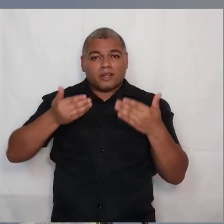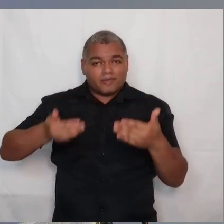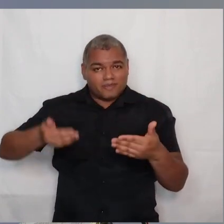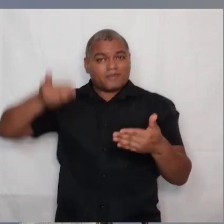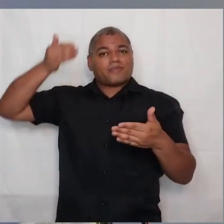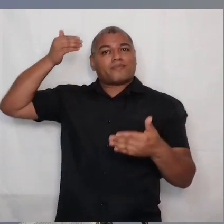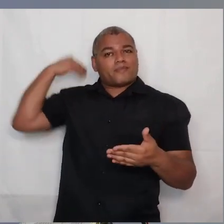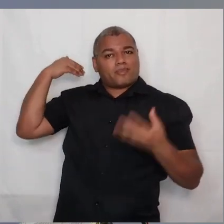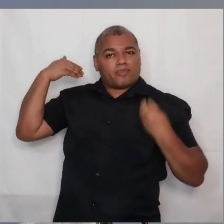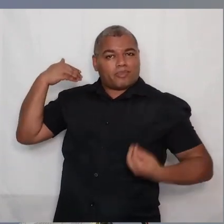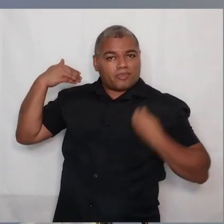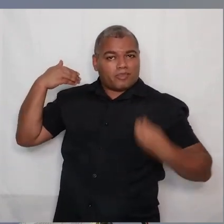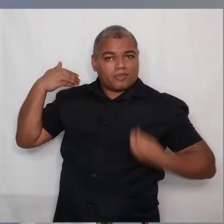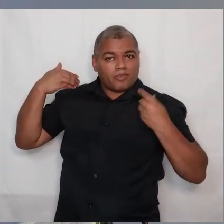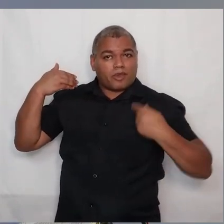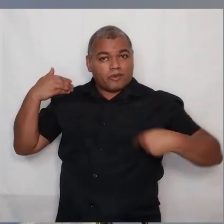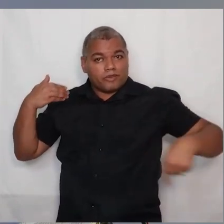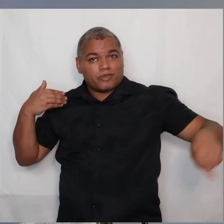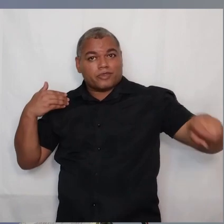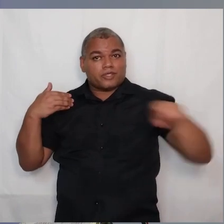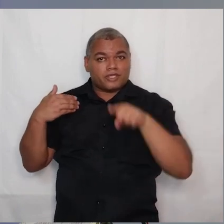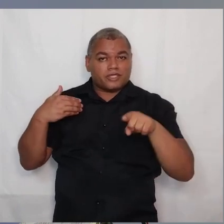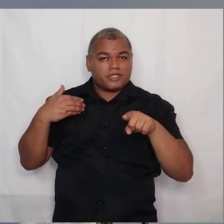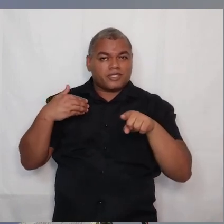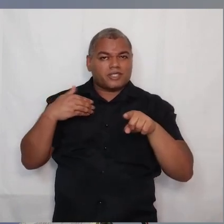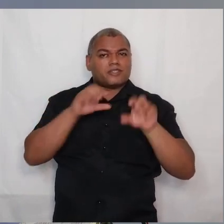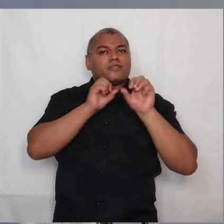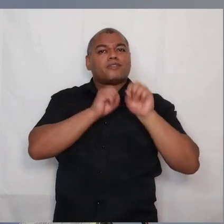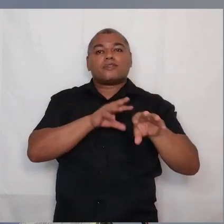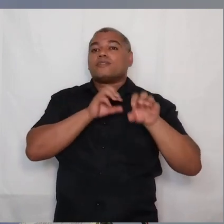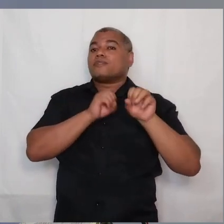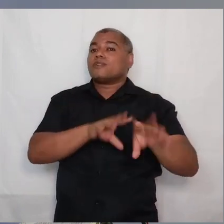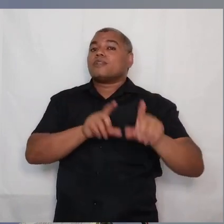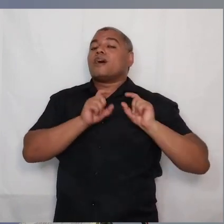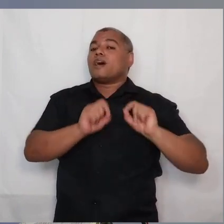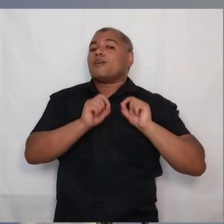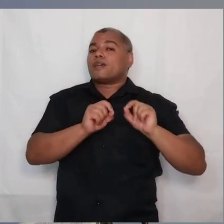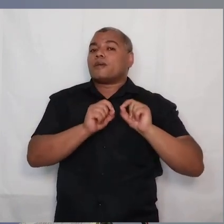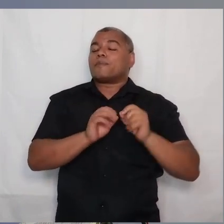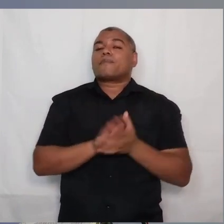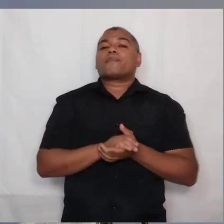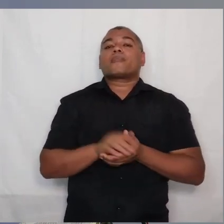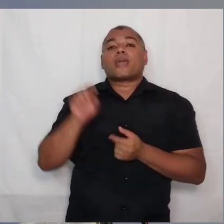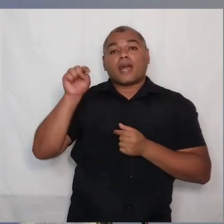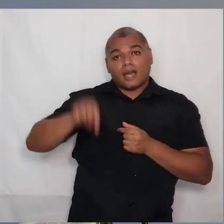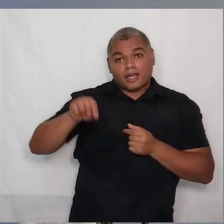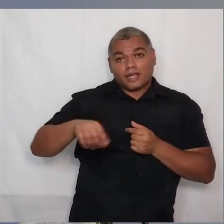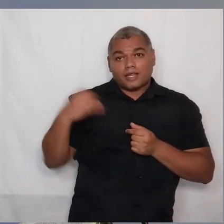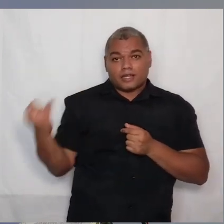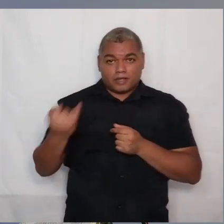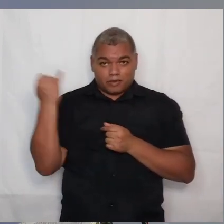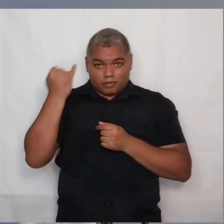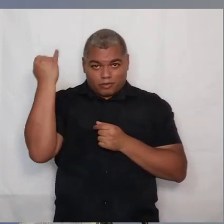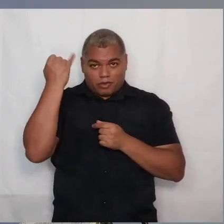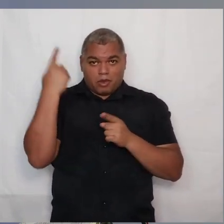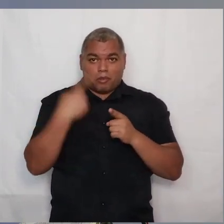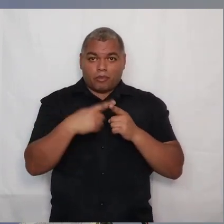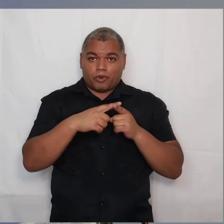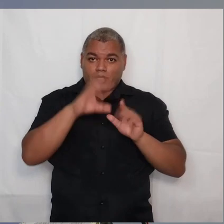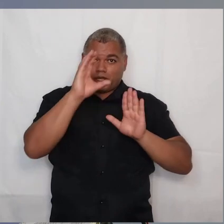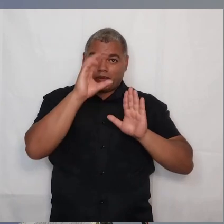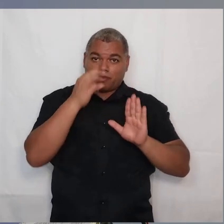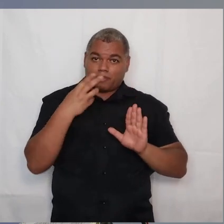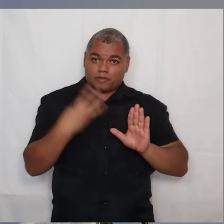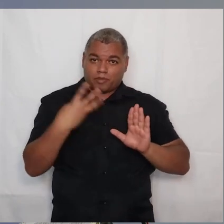Vocês foram instruídos a. Aqui é muito importante, porque esses três conceitos que se seguem,